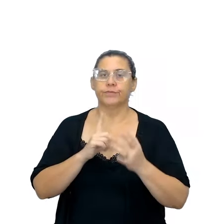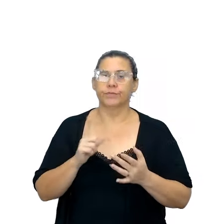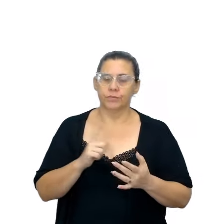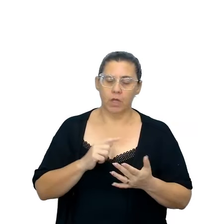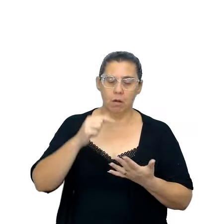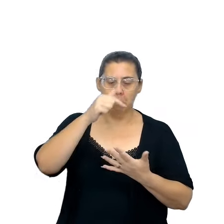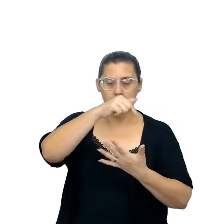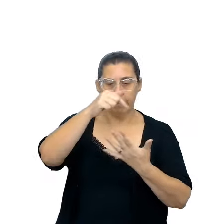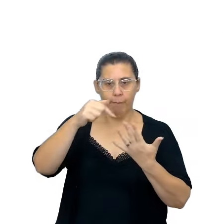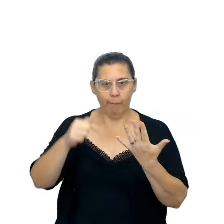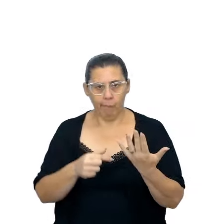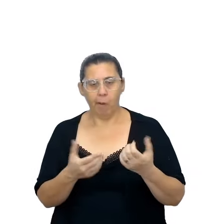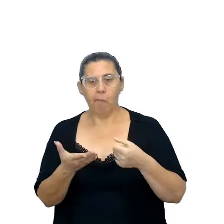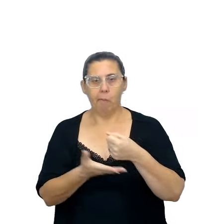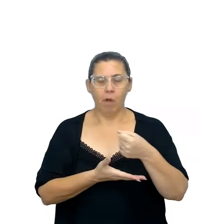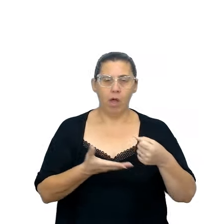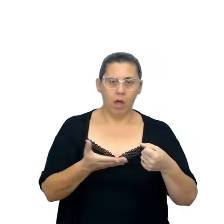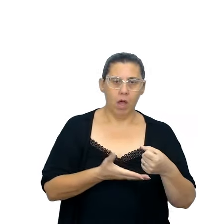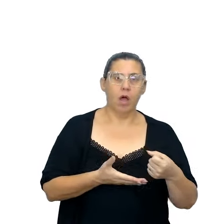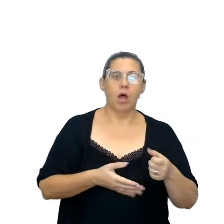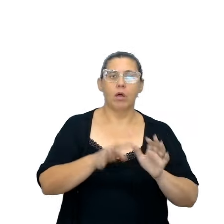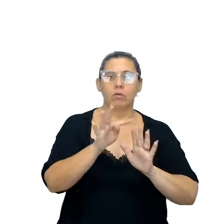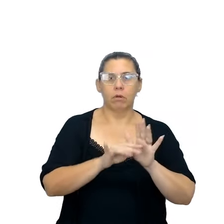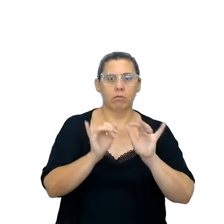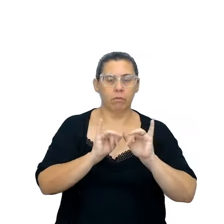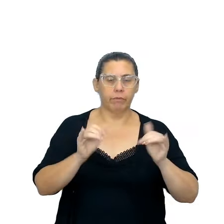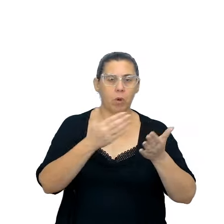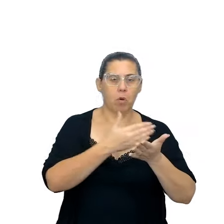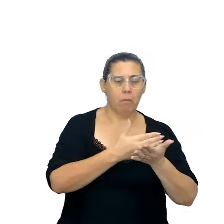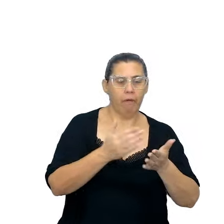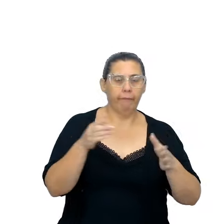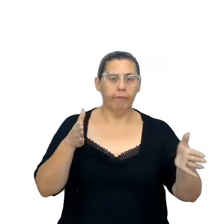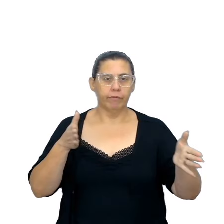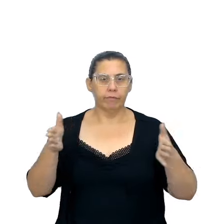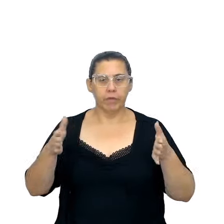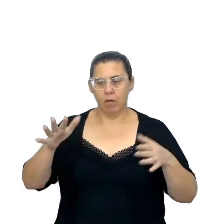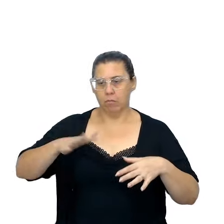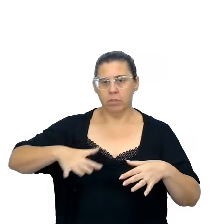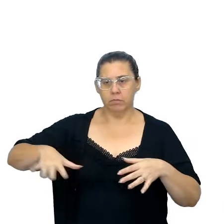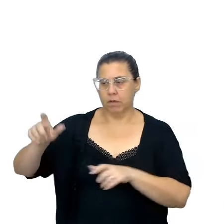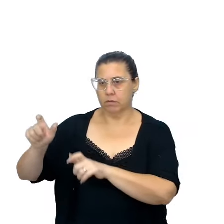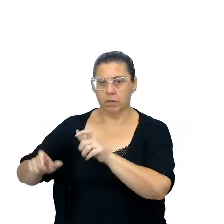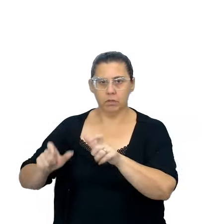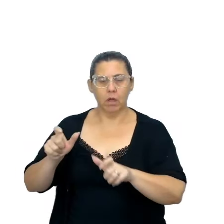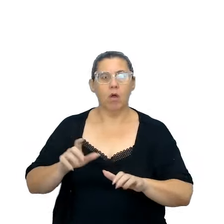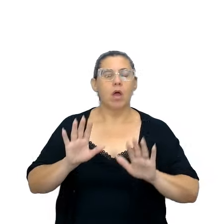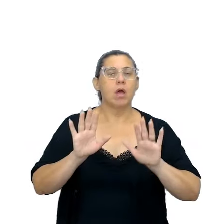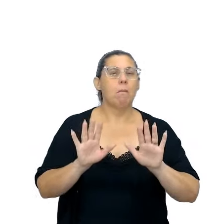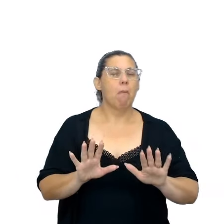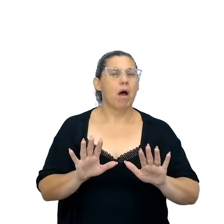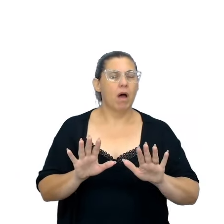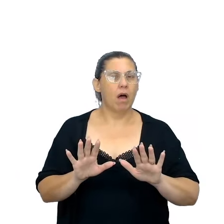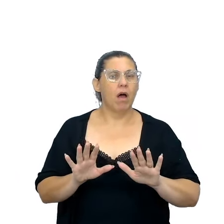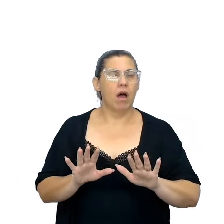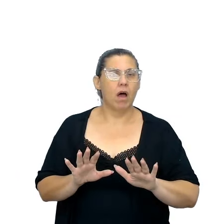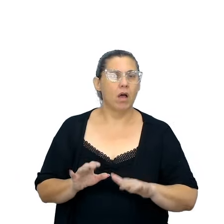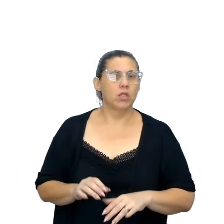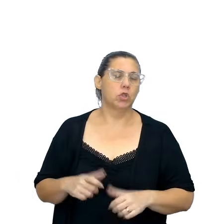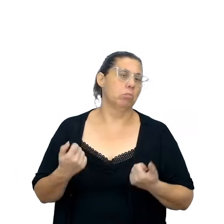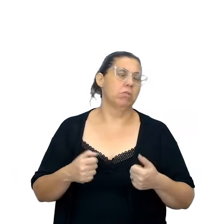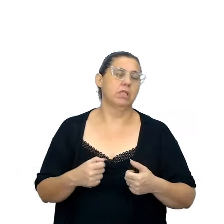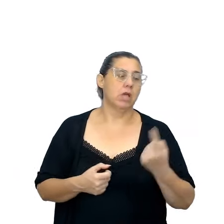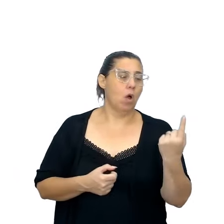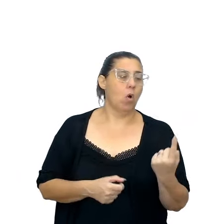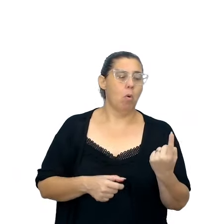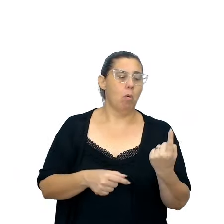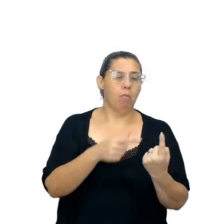elementos básicos de um texto narrativo, como enredo, tempo, espaço e personagens, mas não necessariamente um narrador,